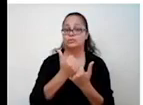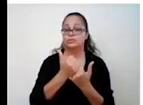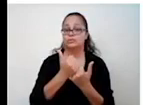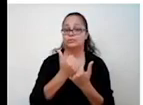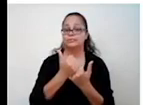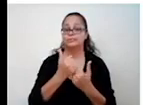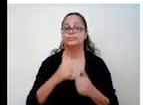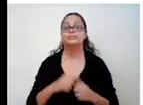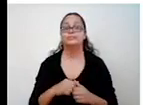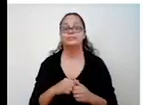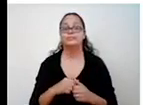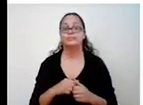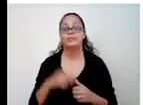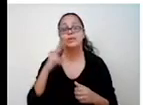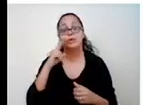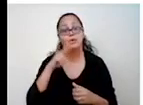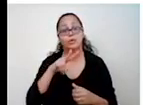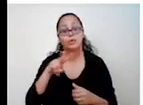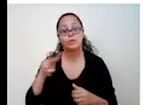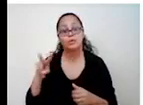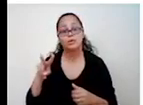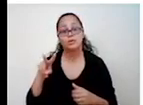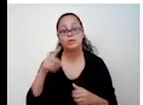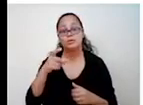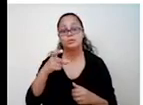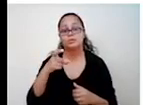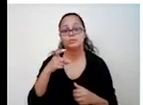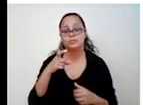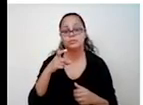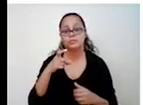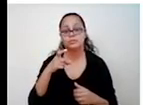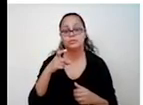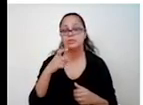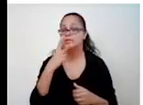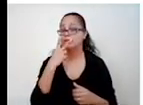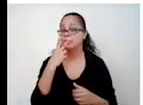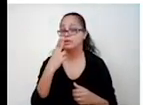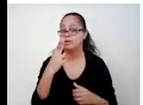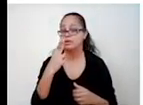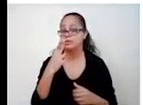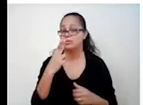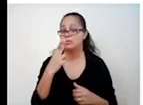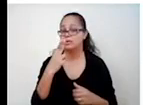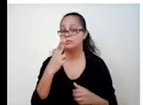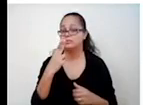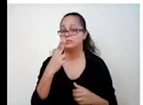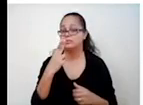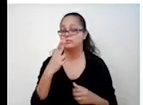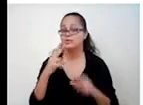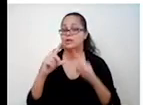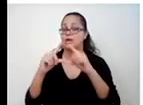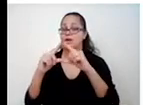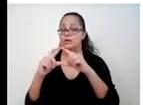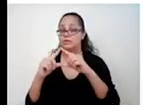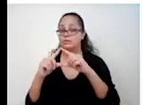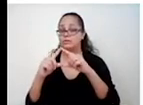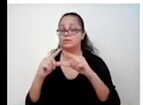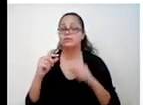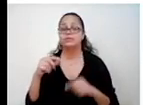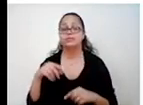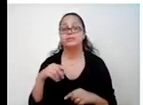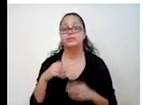Então, ó, separando o x' dá isso aqui, não é mais ou menos delta? Vamos considerar o x'